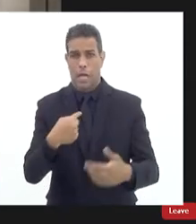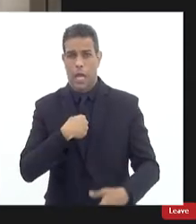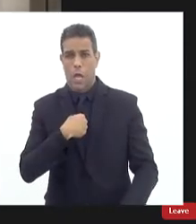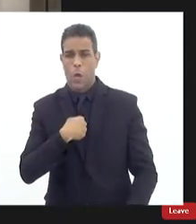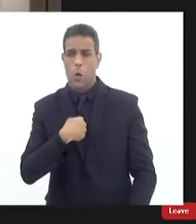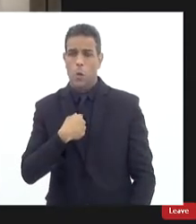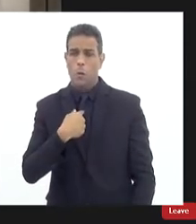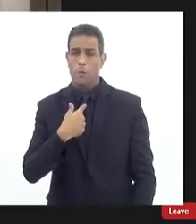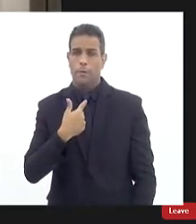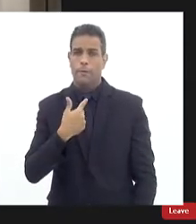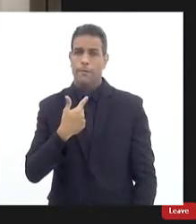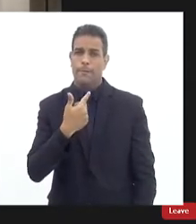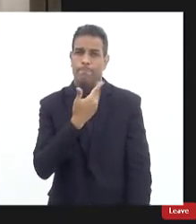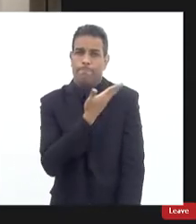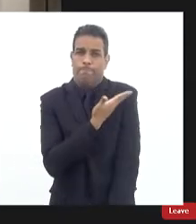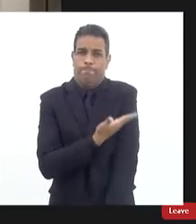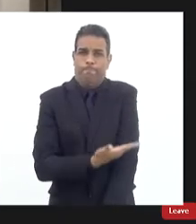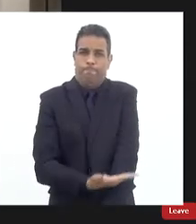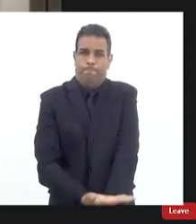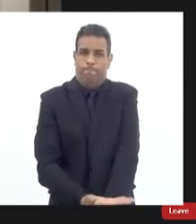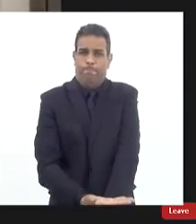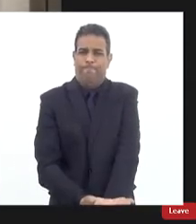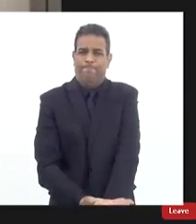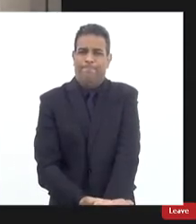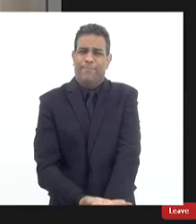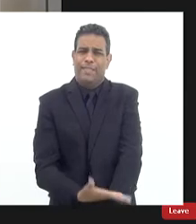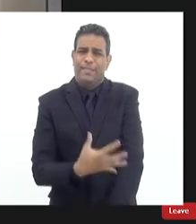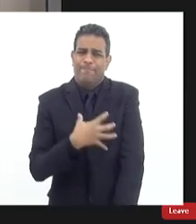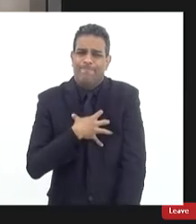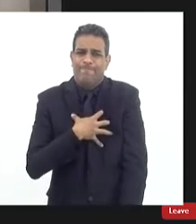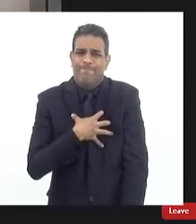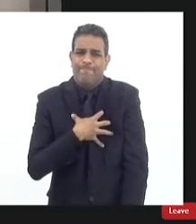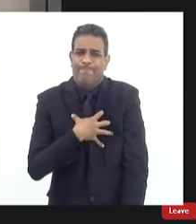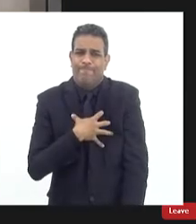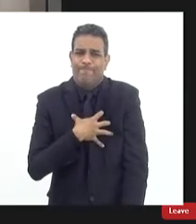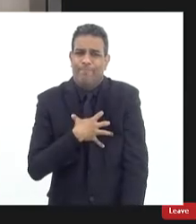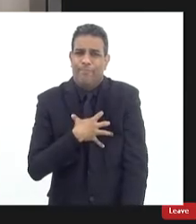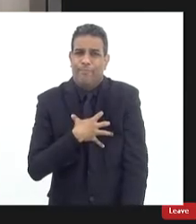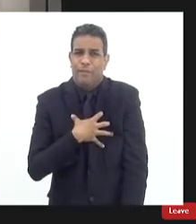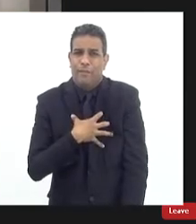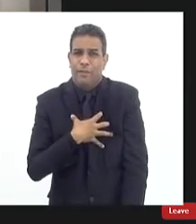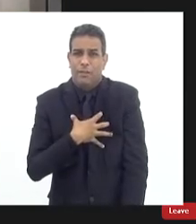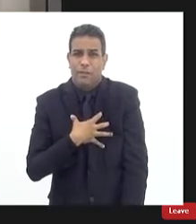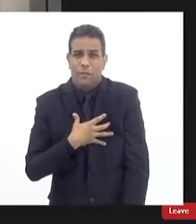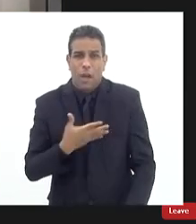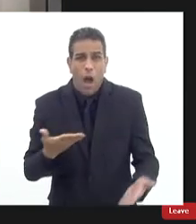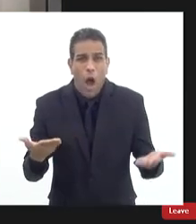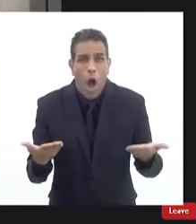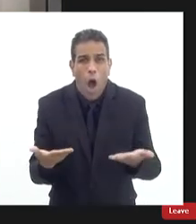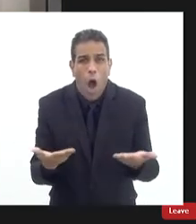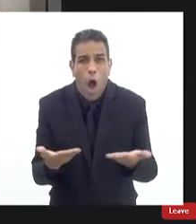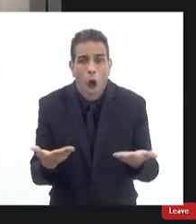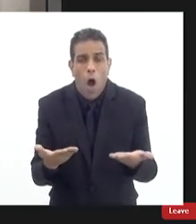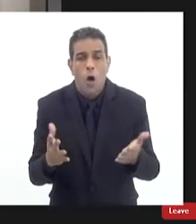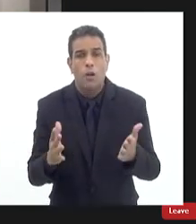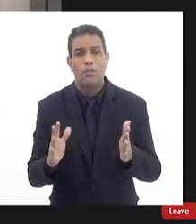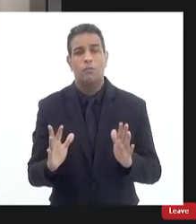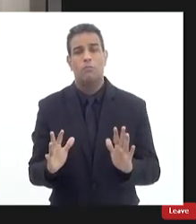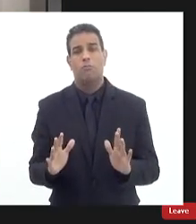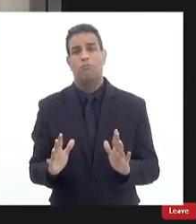muito respeito e muita muita muita humildade porque hoje nós estamos envolvidos